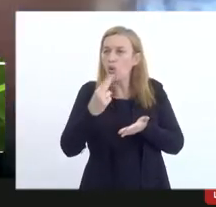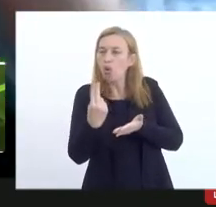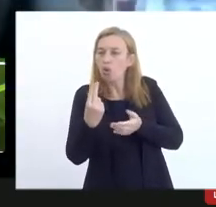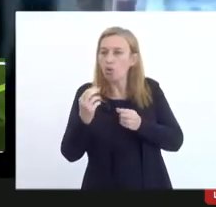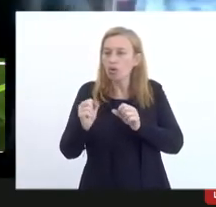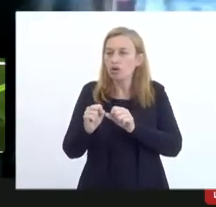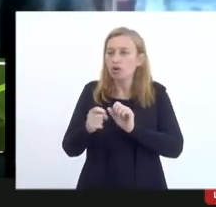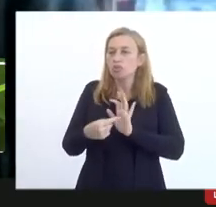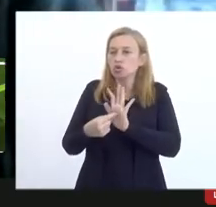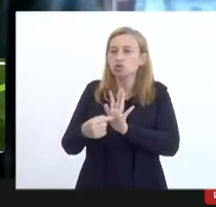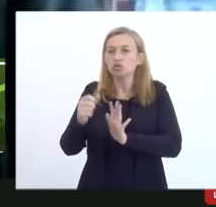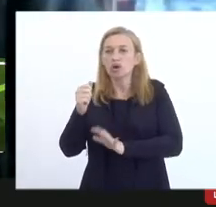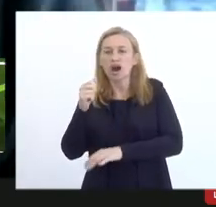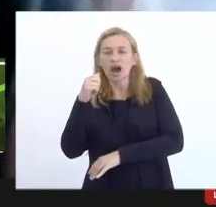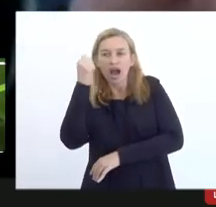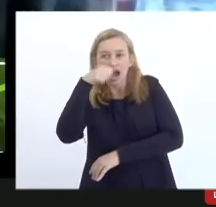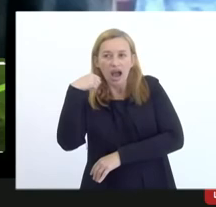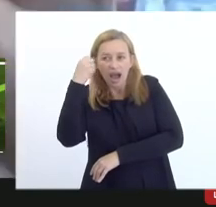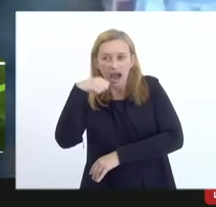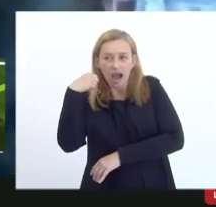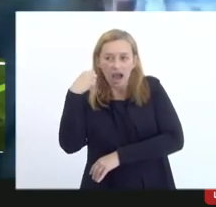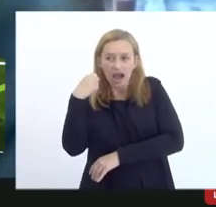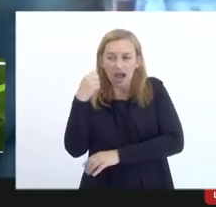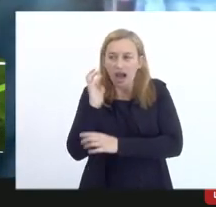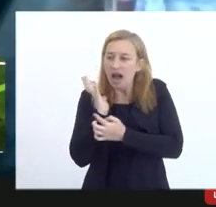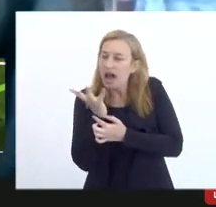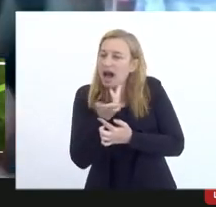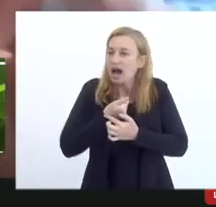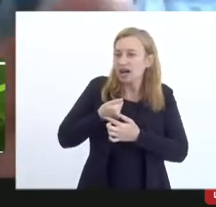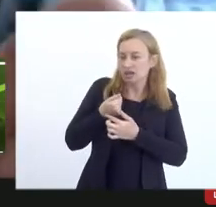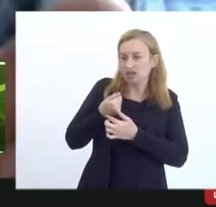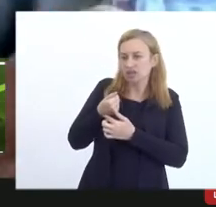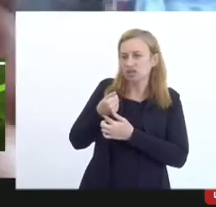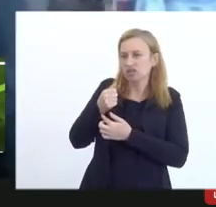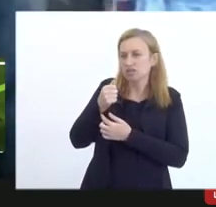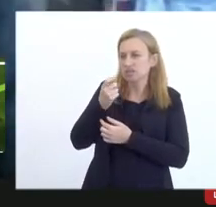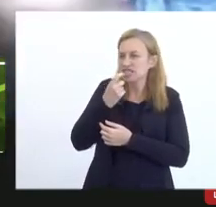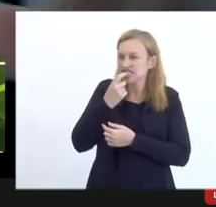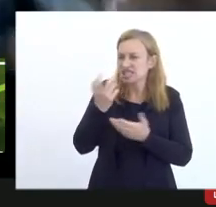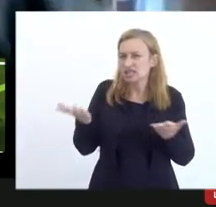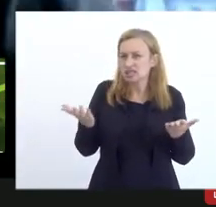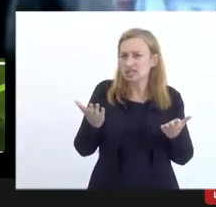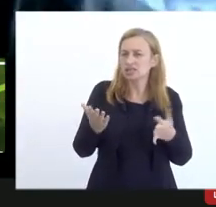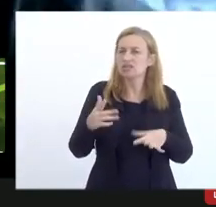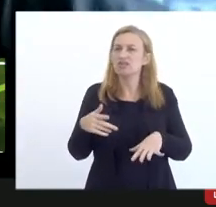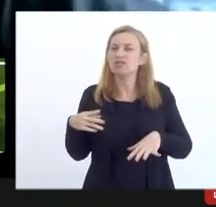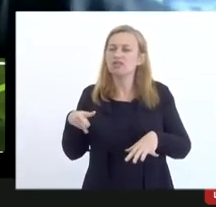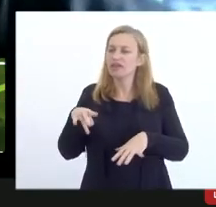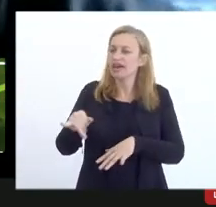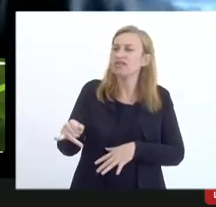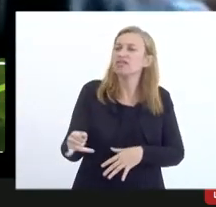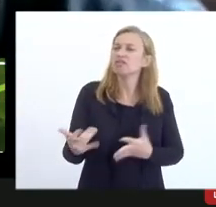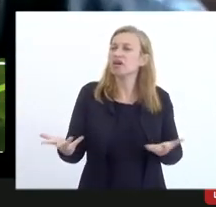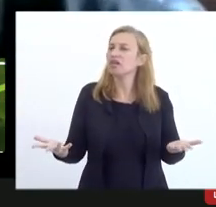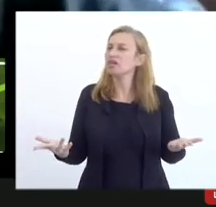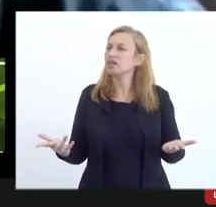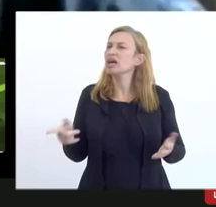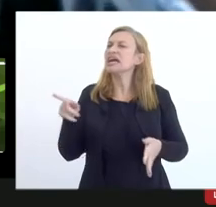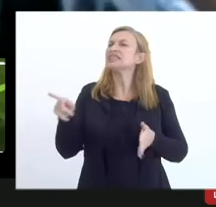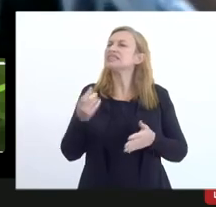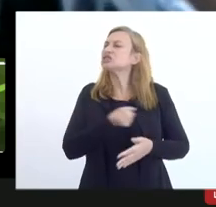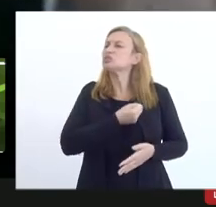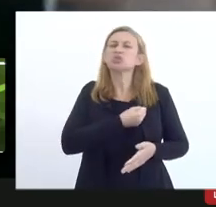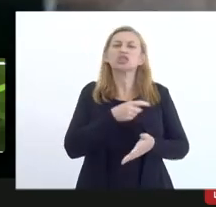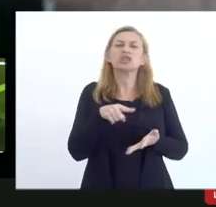plásticas? Esse é o ponto. A sociedade deu dinheiro para isso. Aí, o cara pega e vai em cima. Mas, espera aí, essa nota